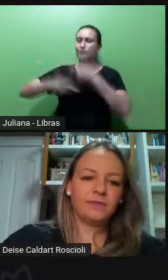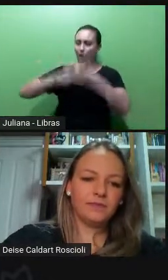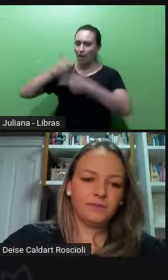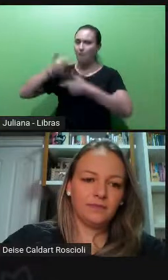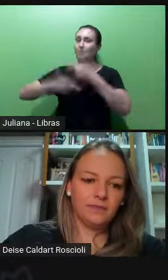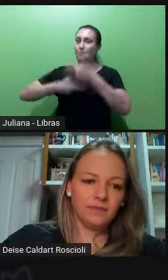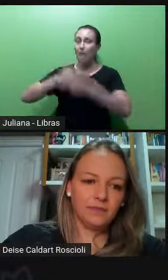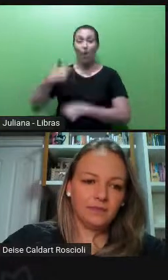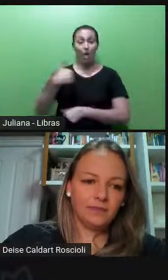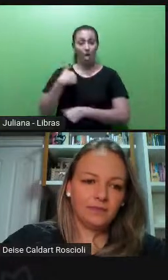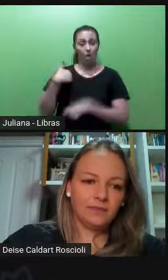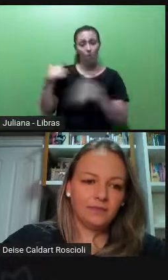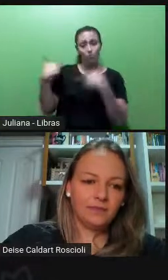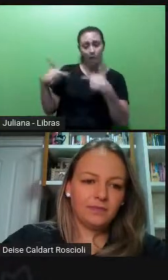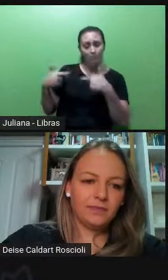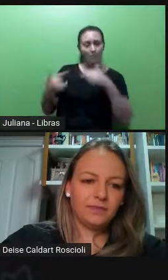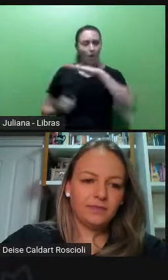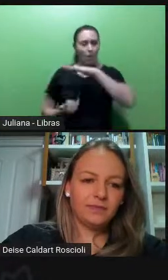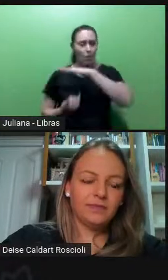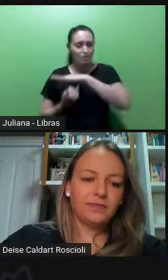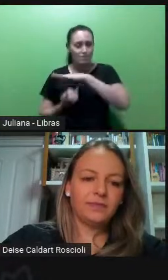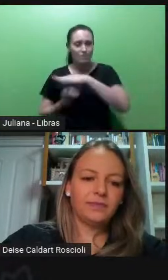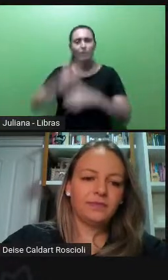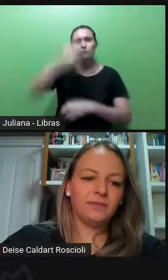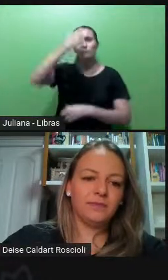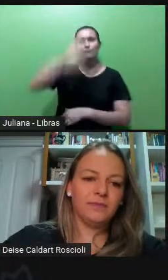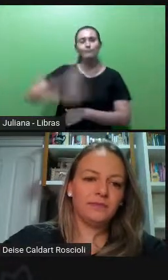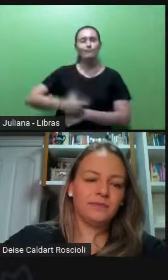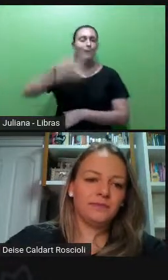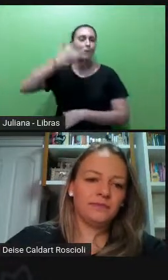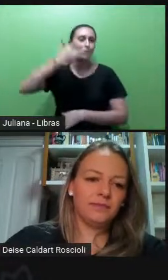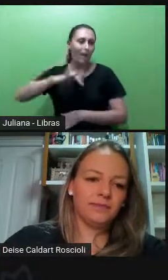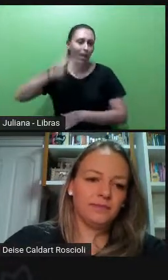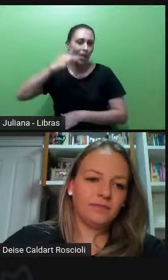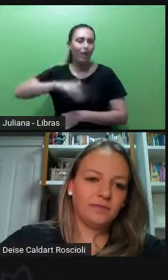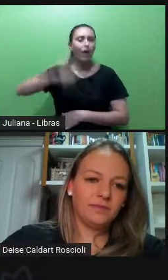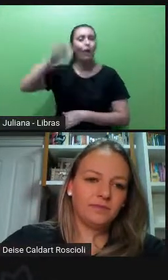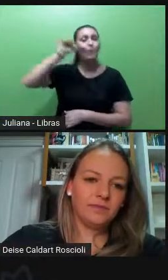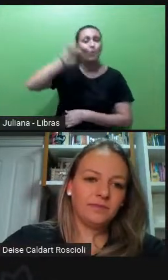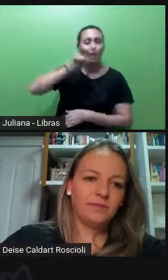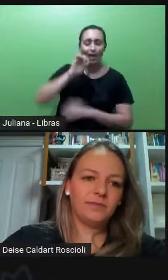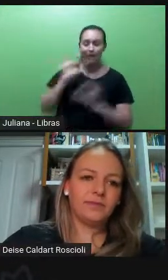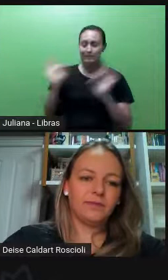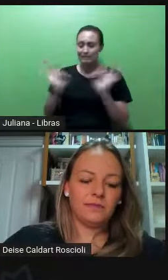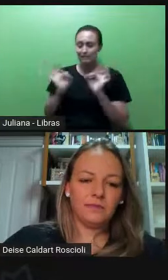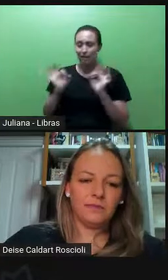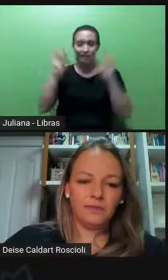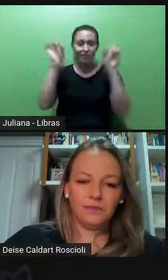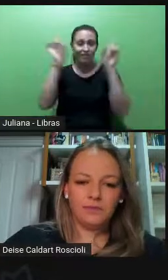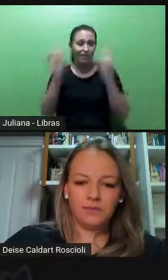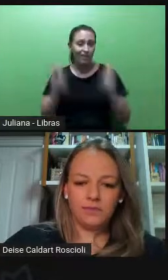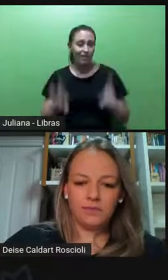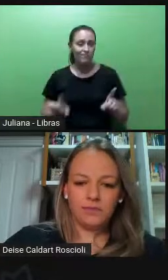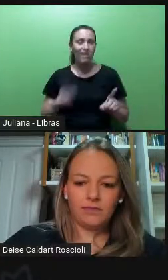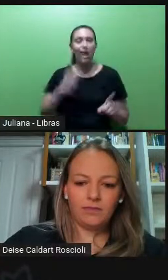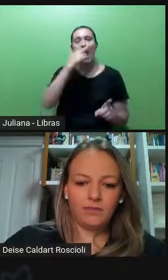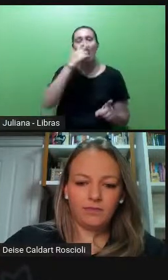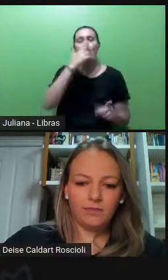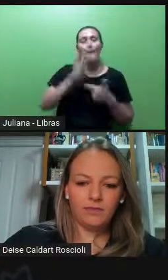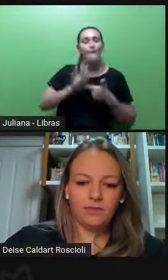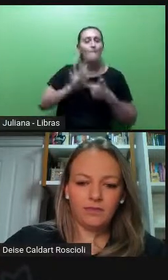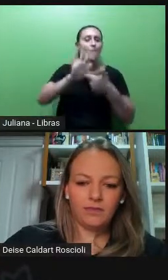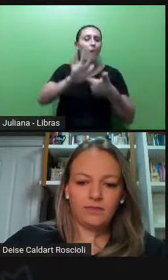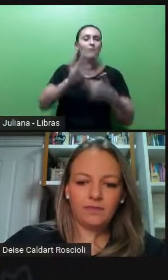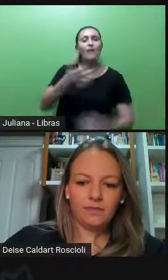IFRS, ser branca, cisgênero e pessoas sem deficiência representam facilidades de